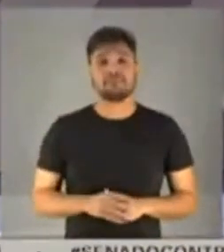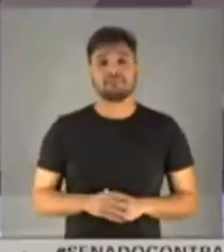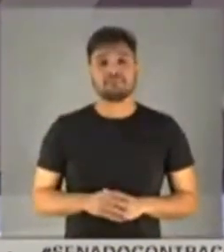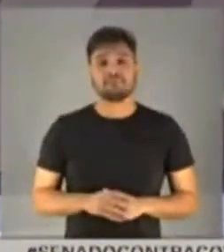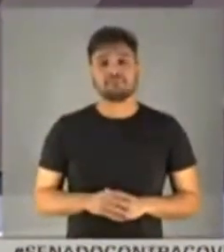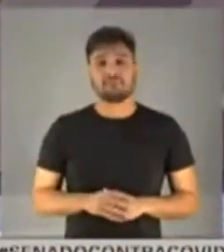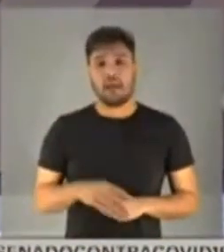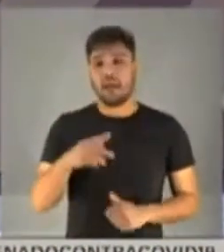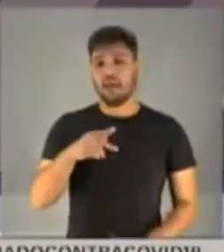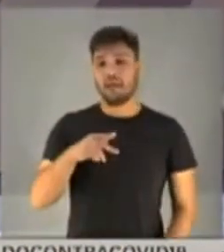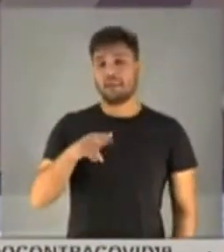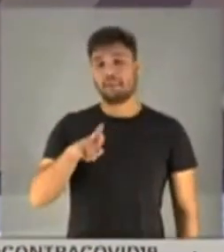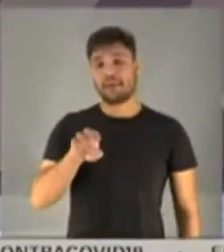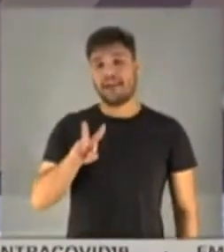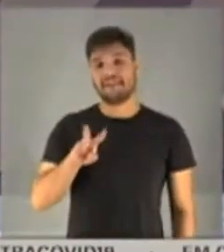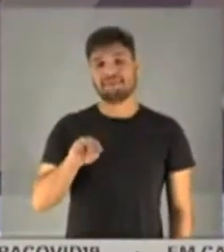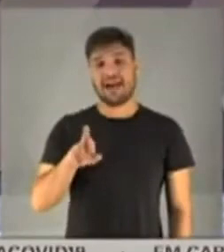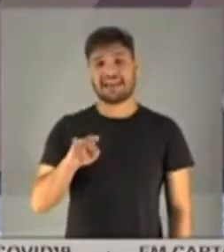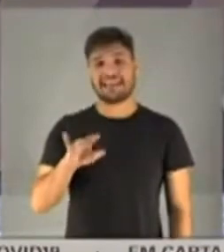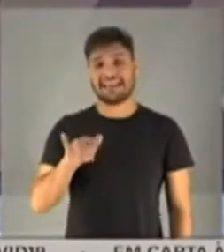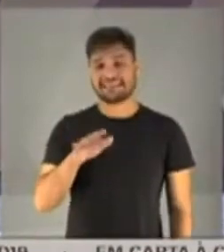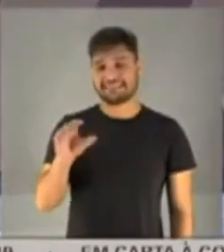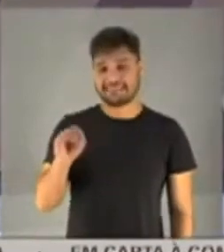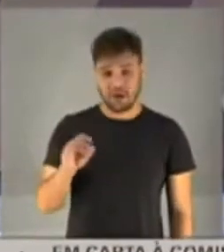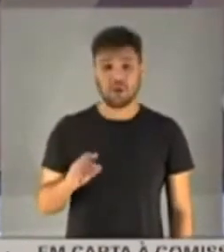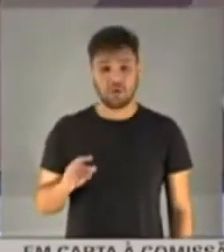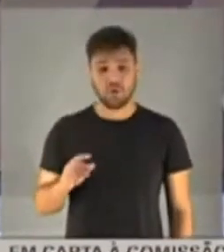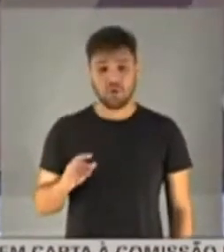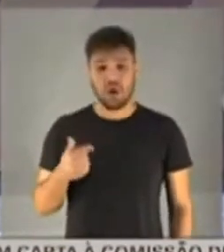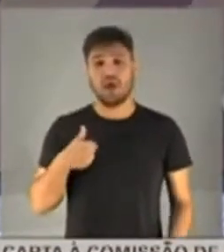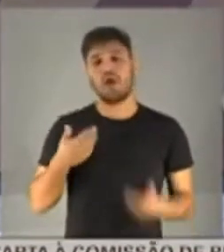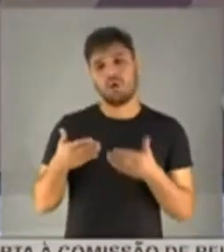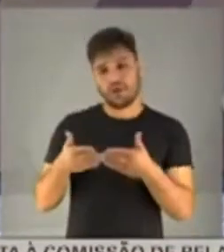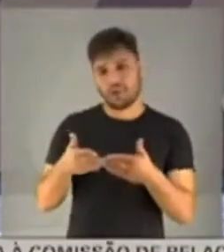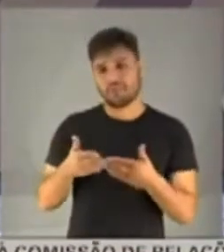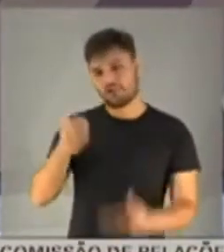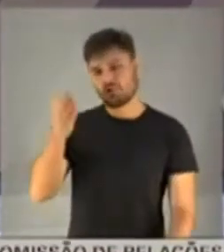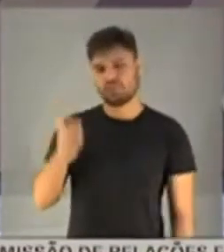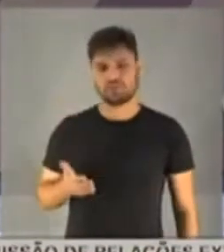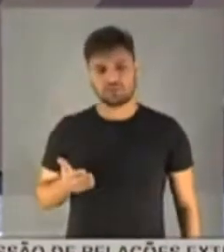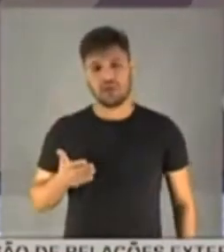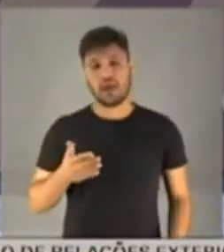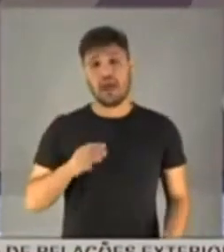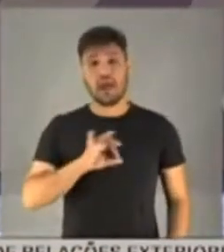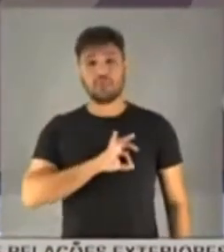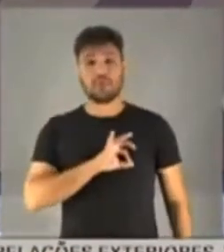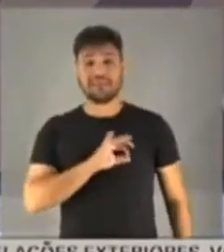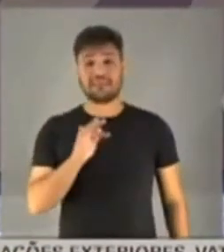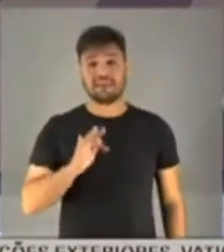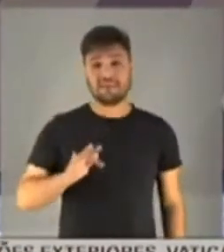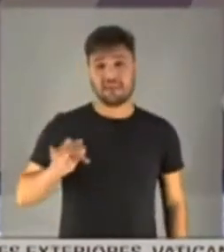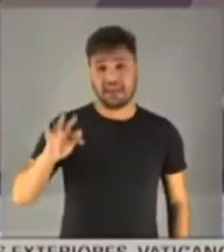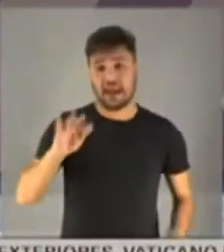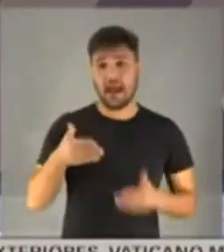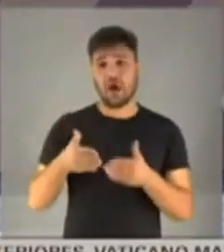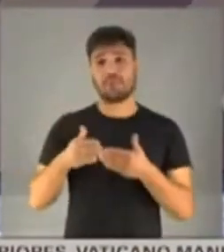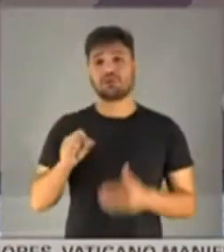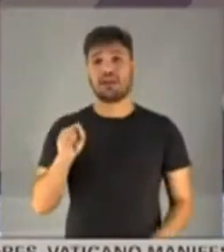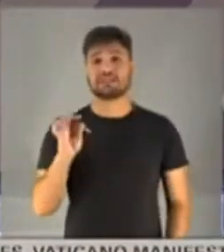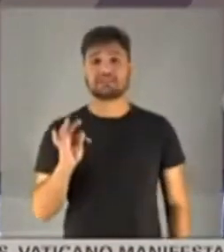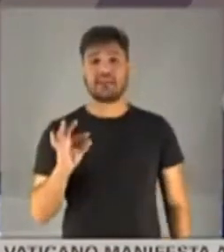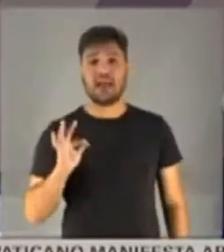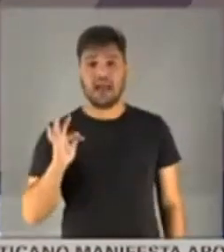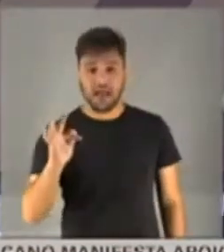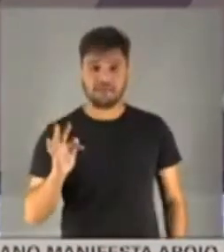prevaricação. Eu vou requerer a Vossa Excelência, vou requerer a Polícia Federal, vou requerer ao Supremo Tribunal